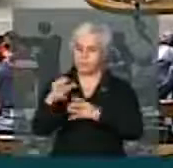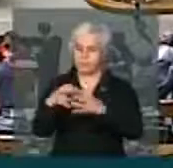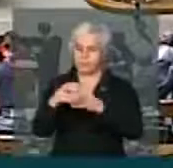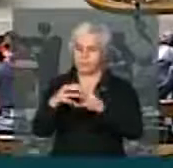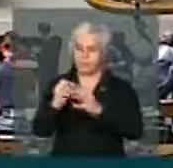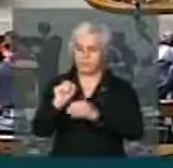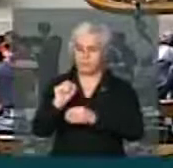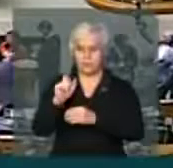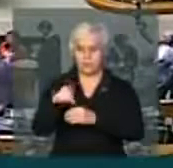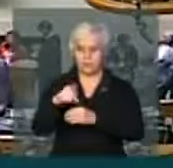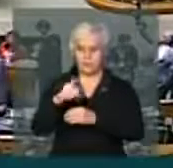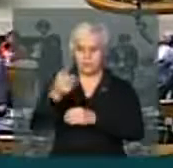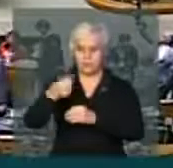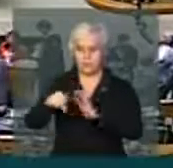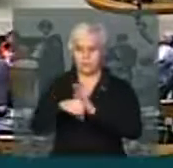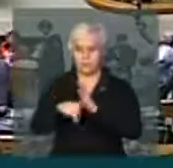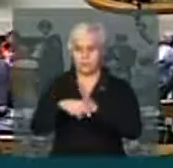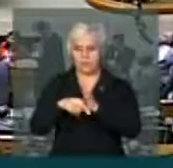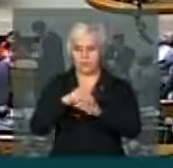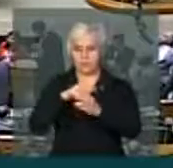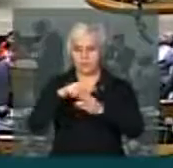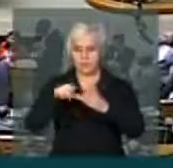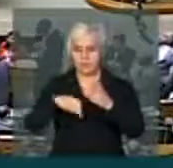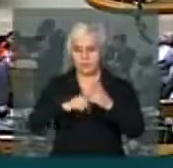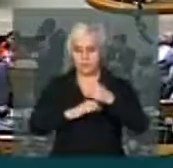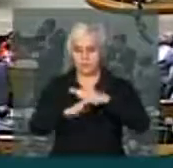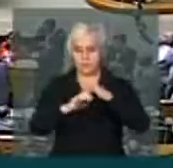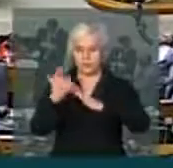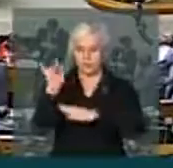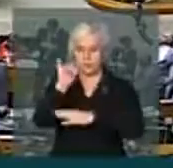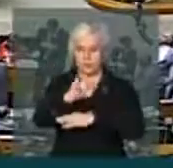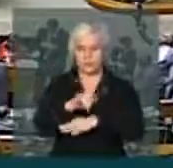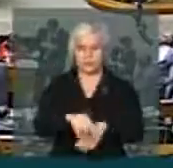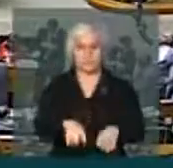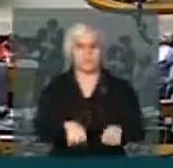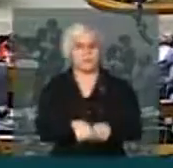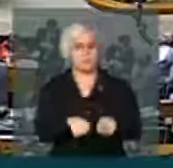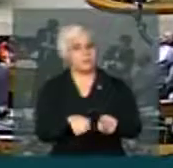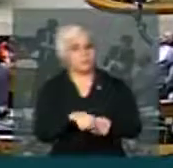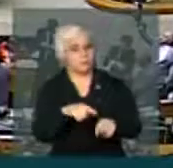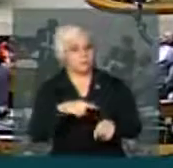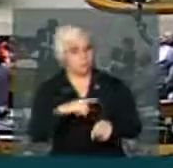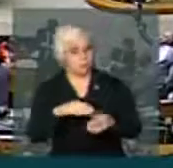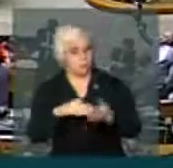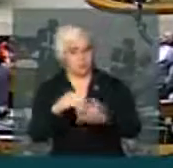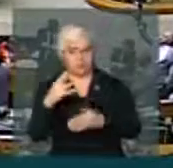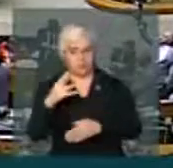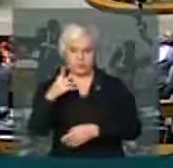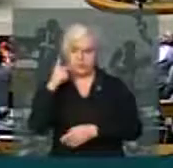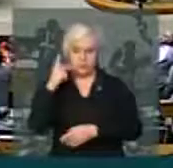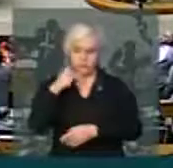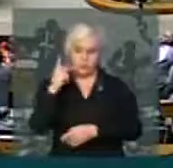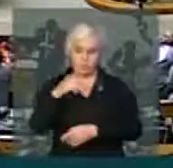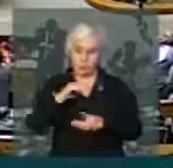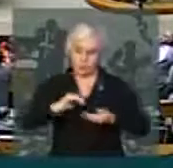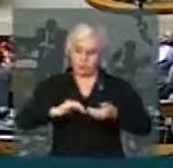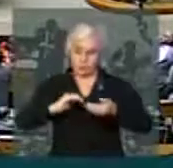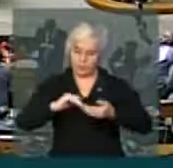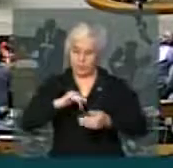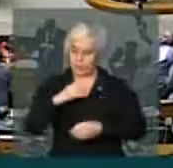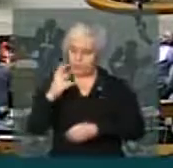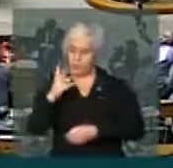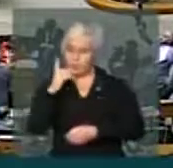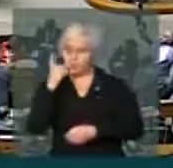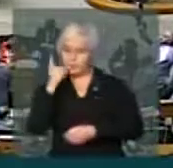As aéreas falidas, Transbasil e a Varig. Antônio Carlos Silva. Na Câmara, que a minha mente é feita por até quatro parlamentares, no Congresso Nacional são quatro